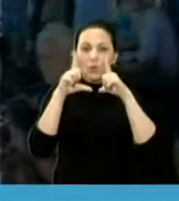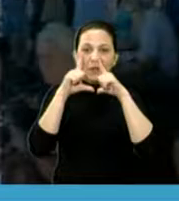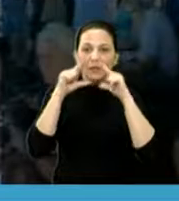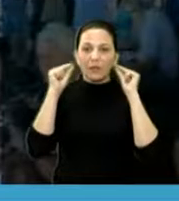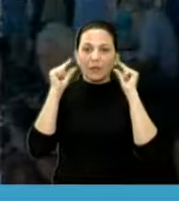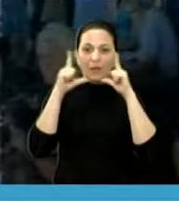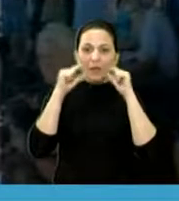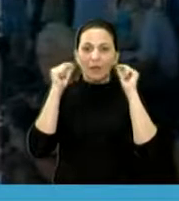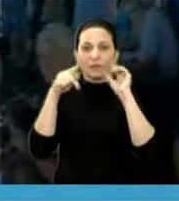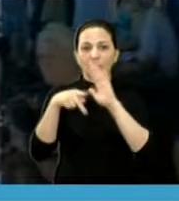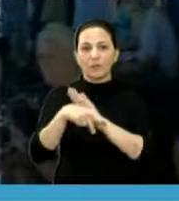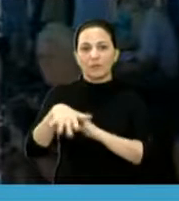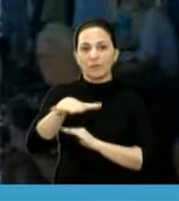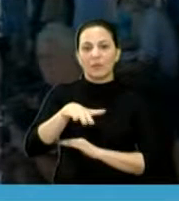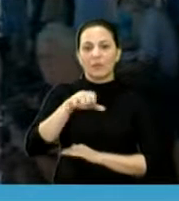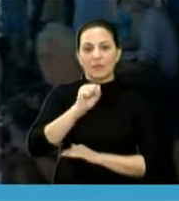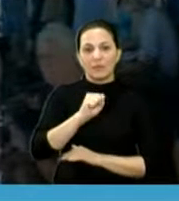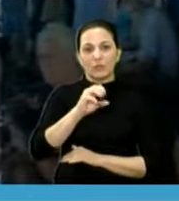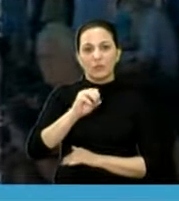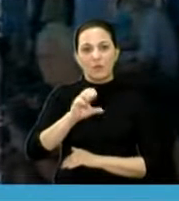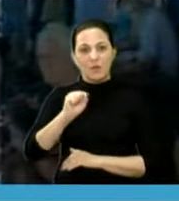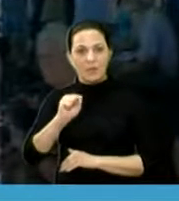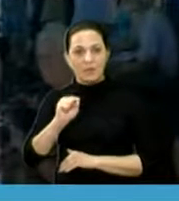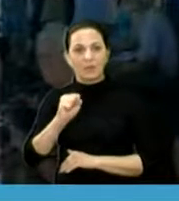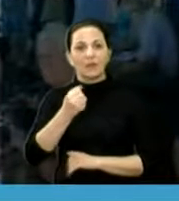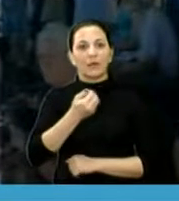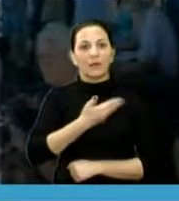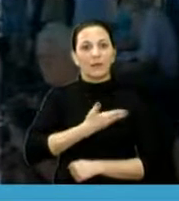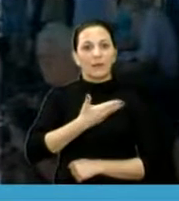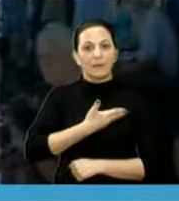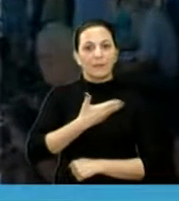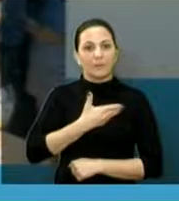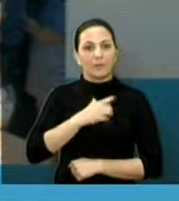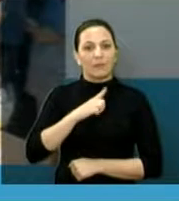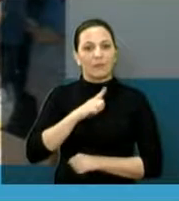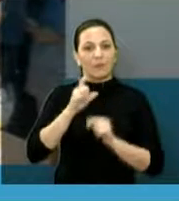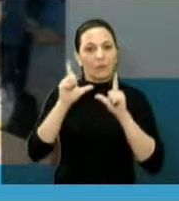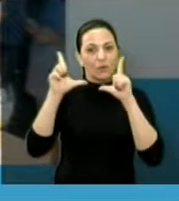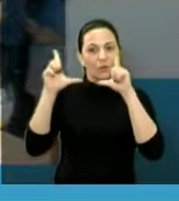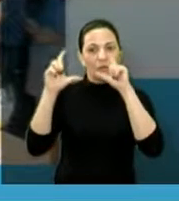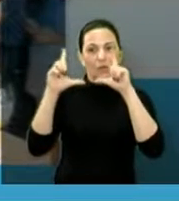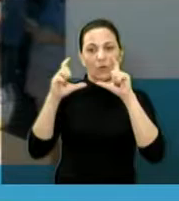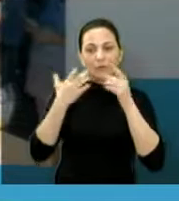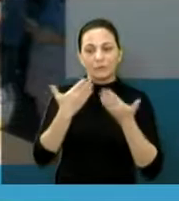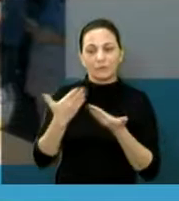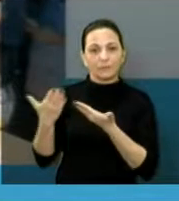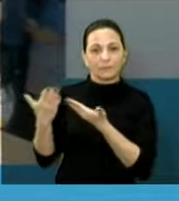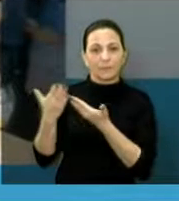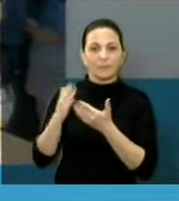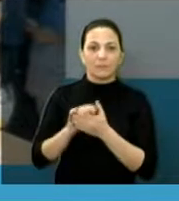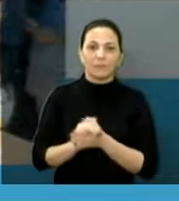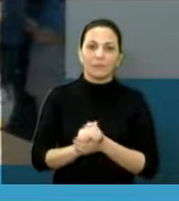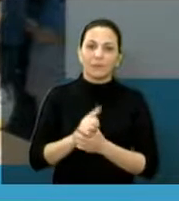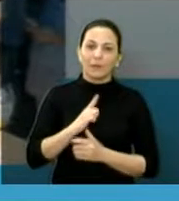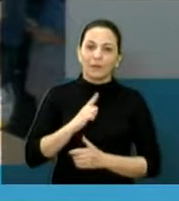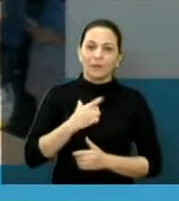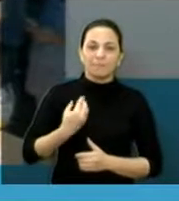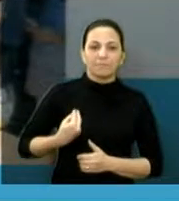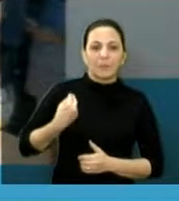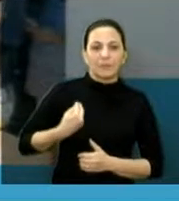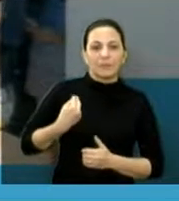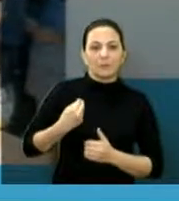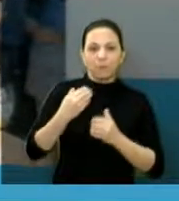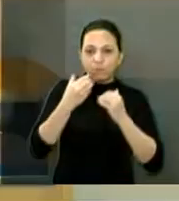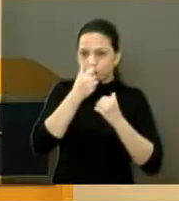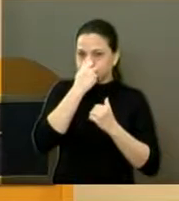pela Associação SOS Amigos. Então, tem algumas fotos aí. Realmente teve muita participação. Então,